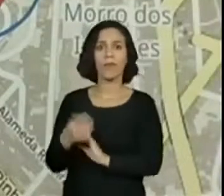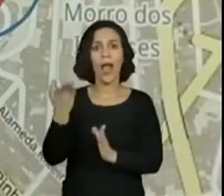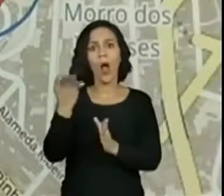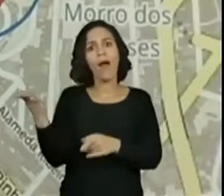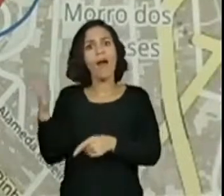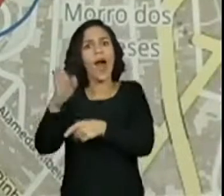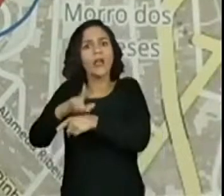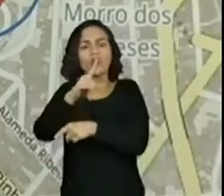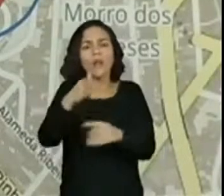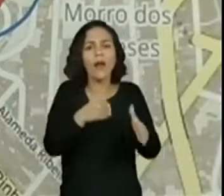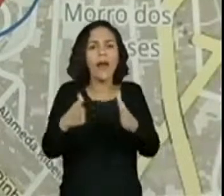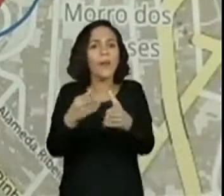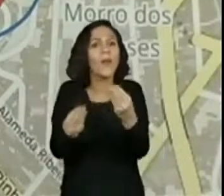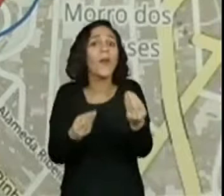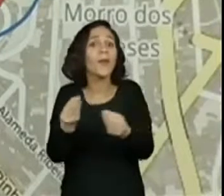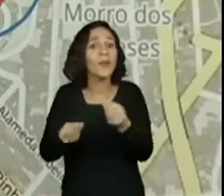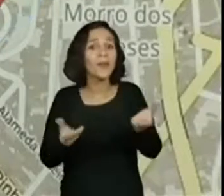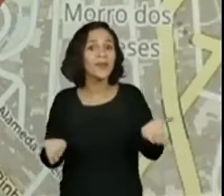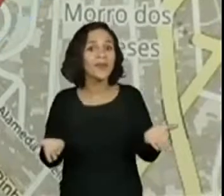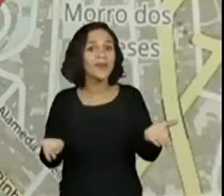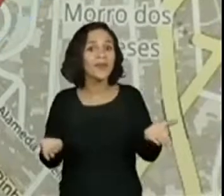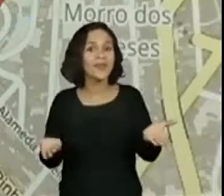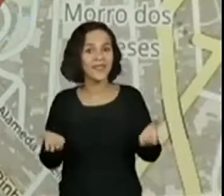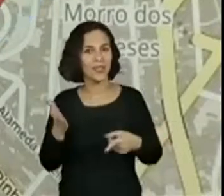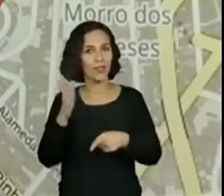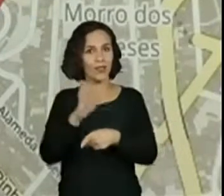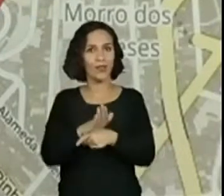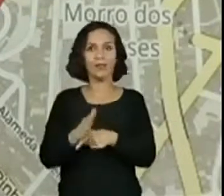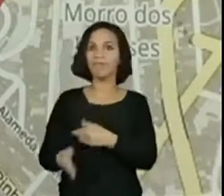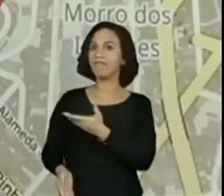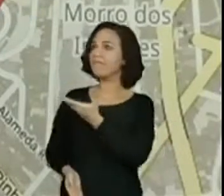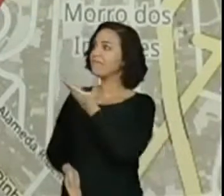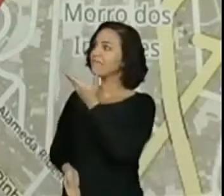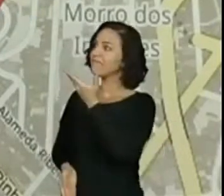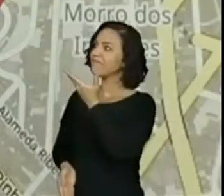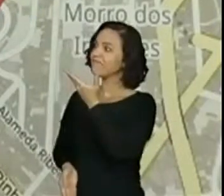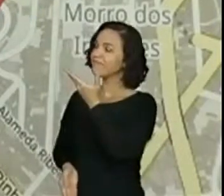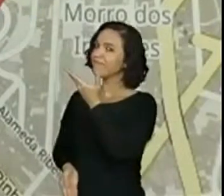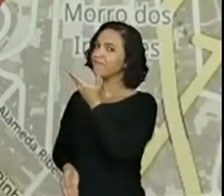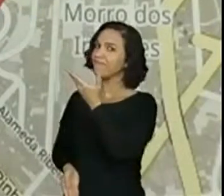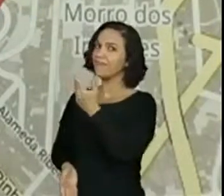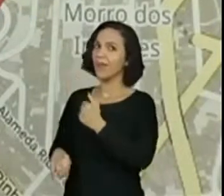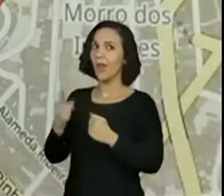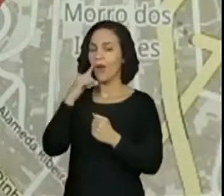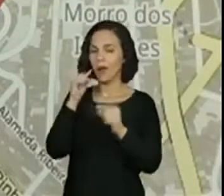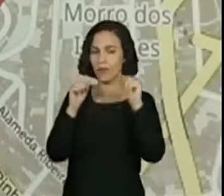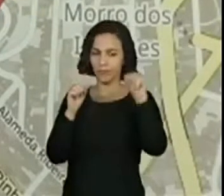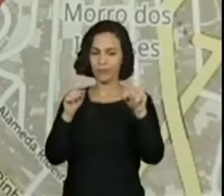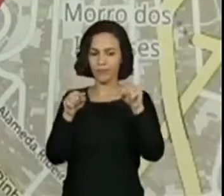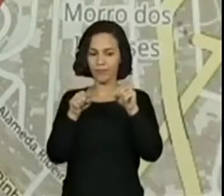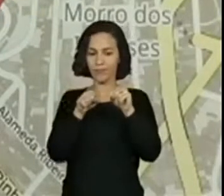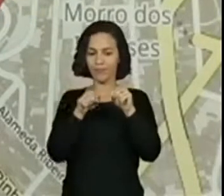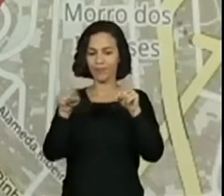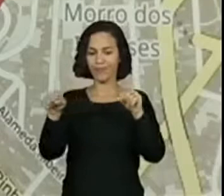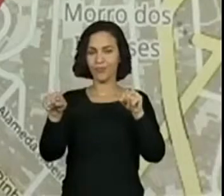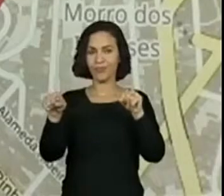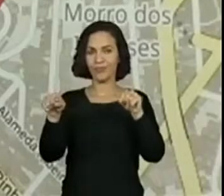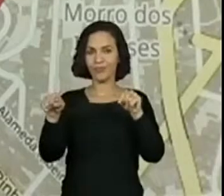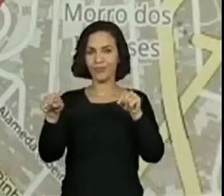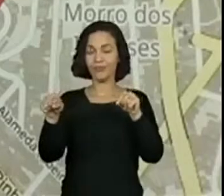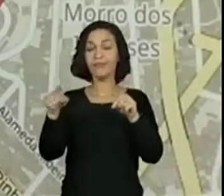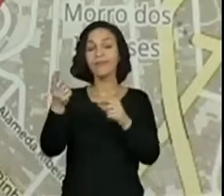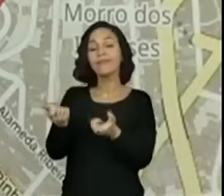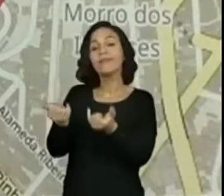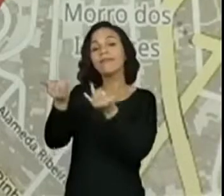chat, né? Vou apagar aqui para vocês poderem enxergar. Isso. E aí eles vão falar e eu vou desenhar aqui. Perfeito,